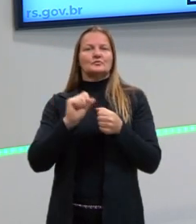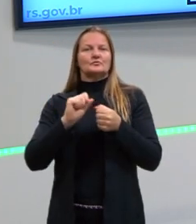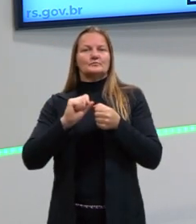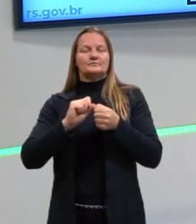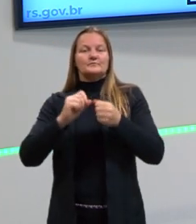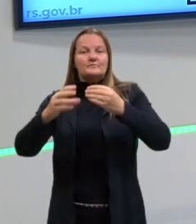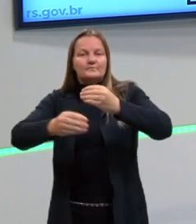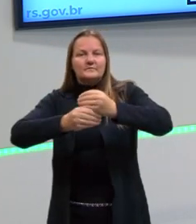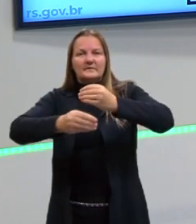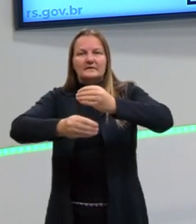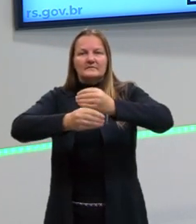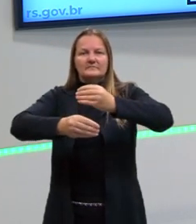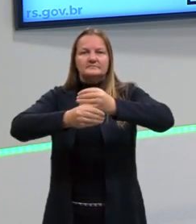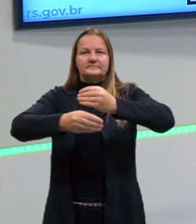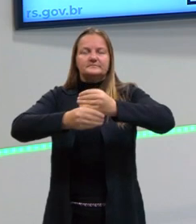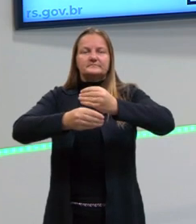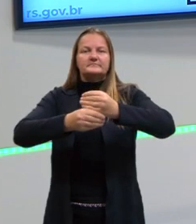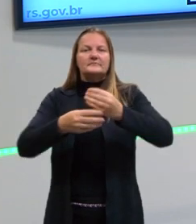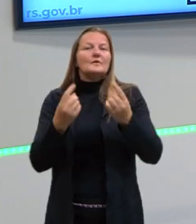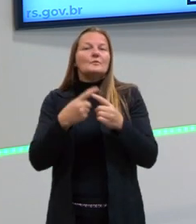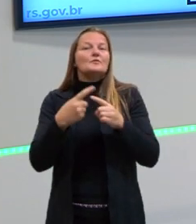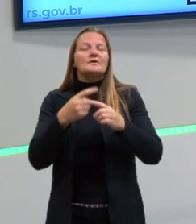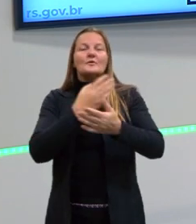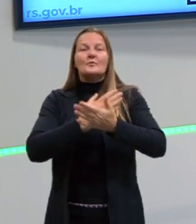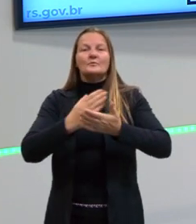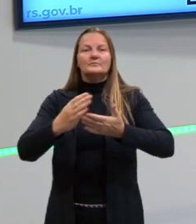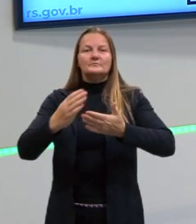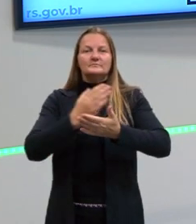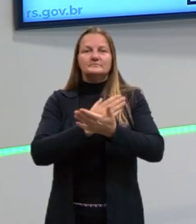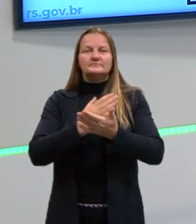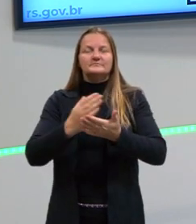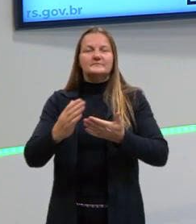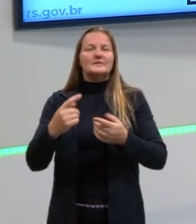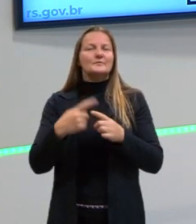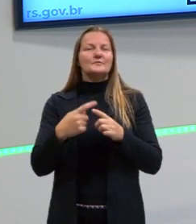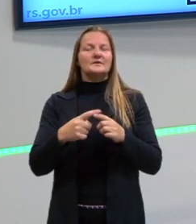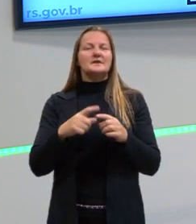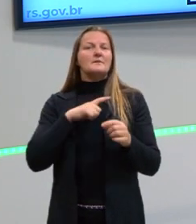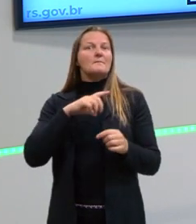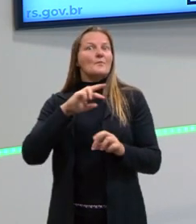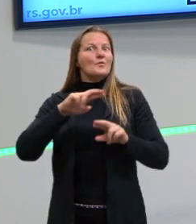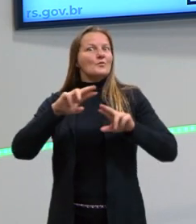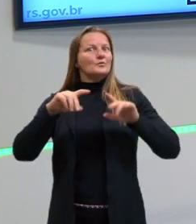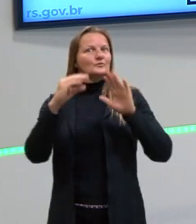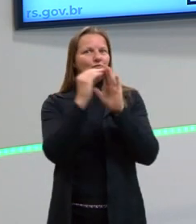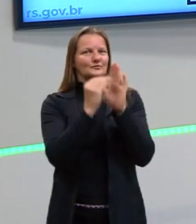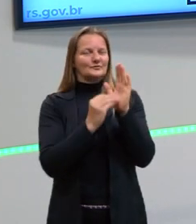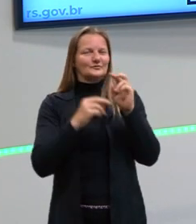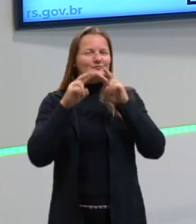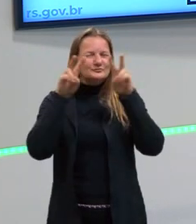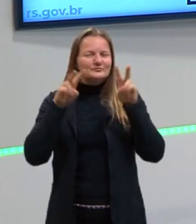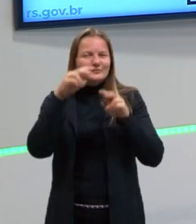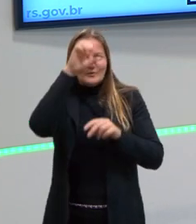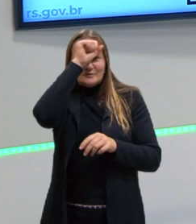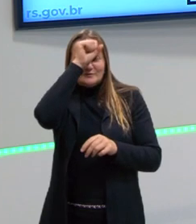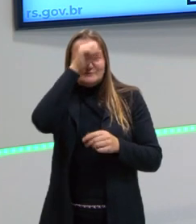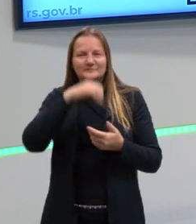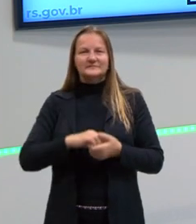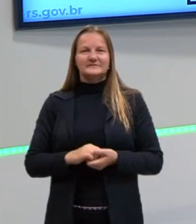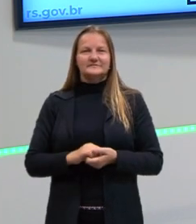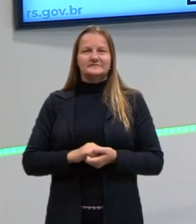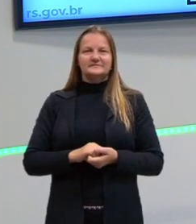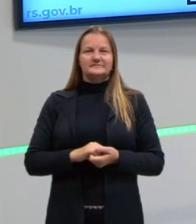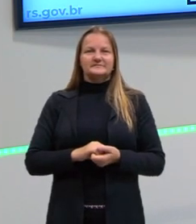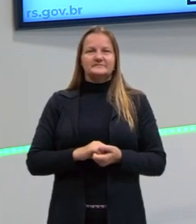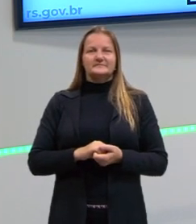acessórios. Por que começa? É muita coisa, tem bastante coisa para a gente ver. Então, provavelmente,